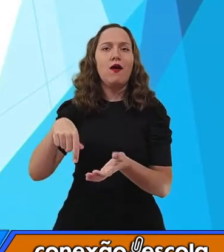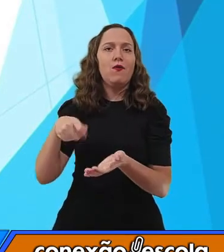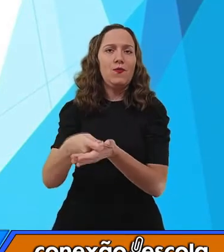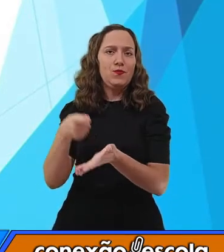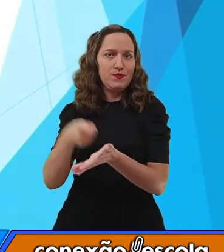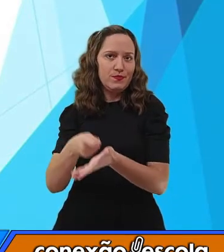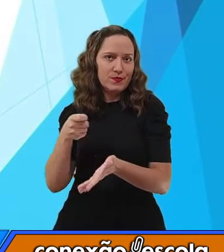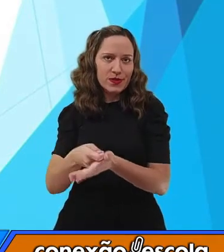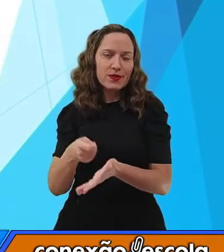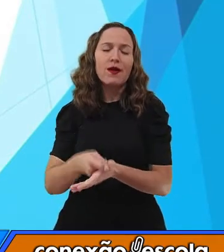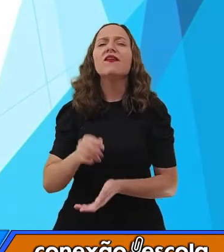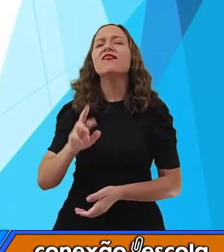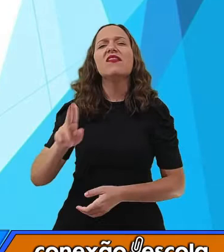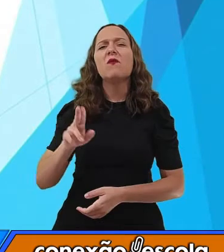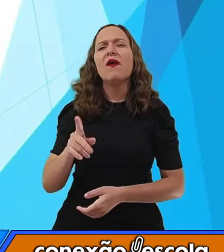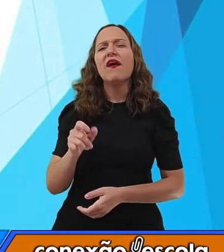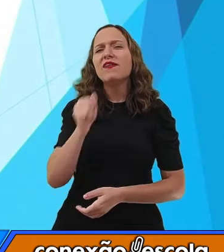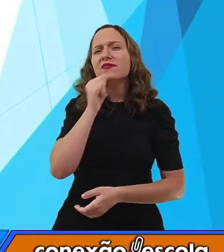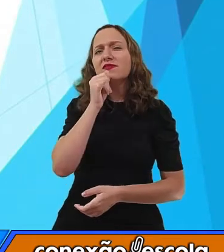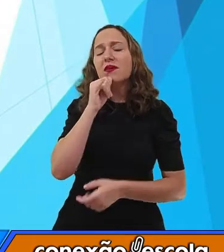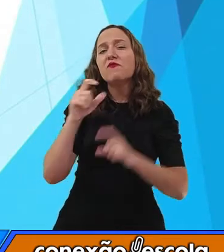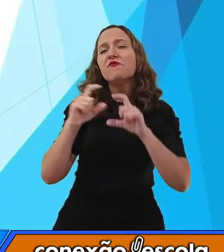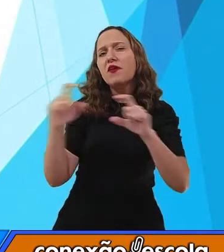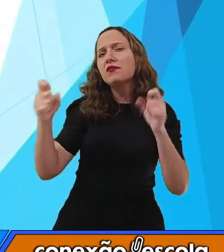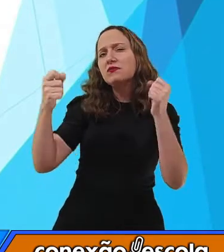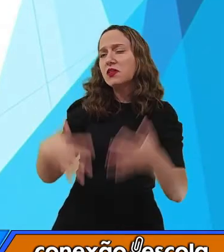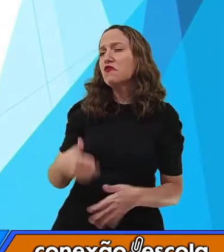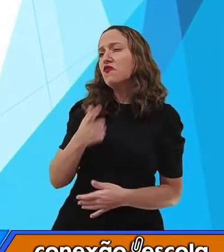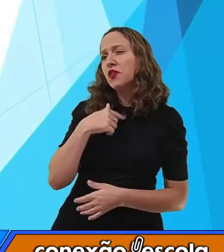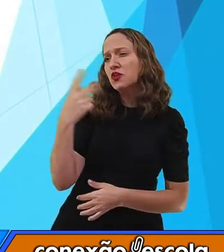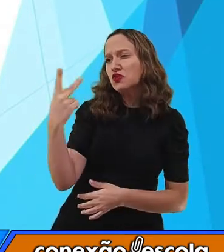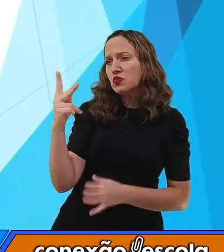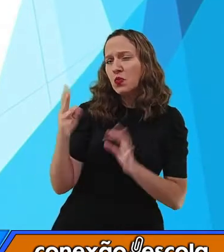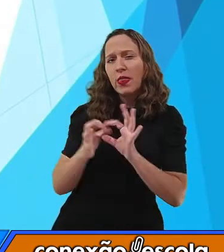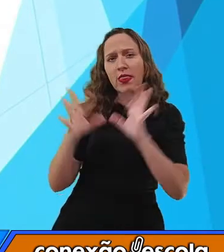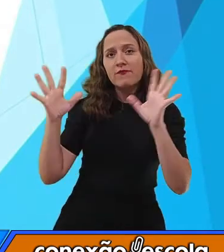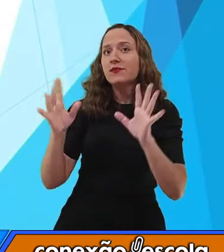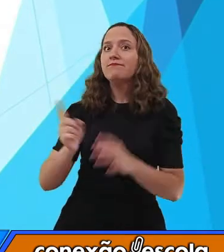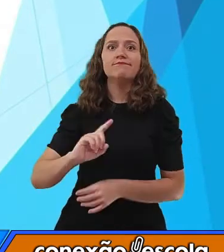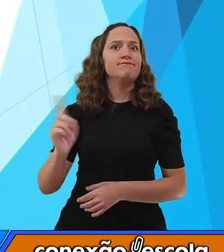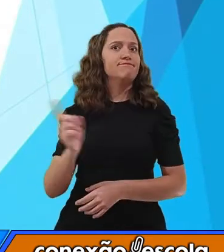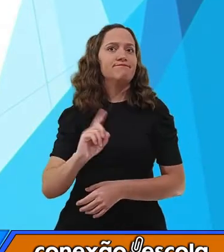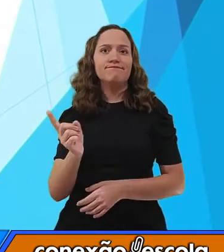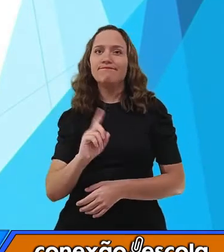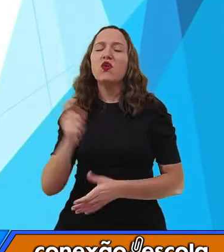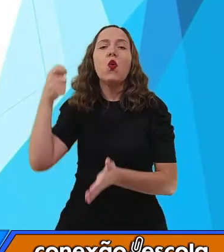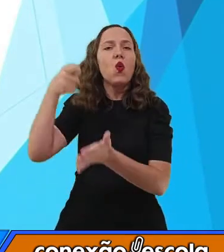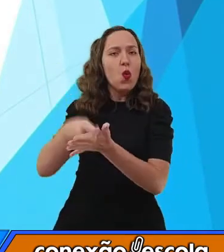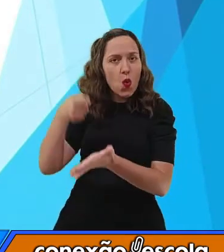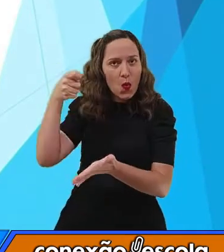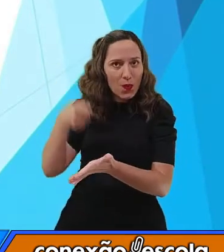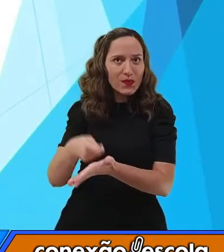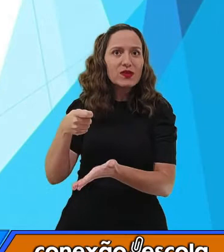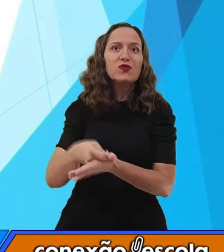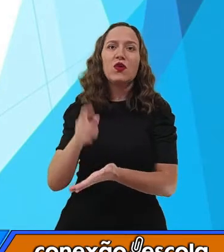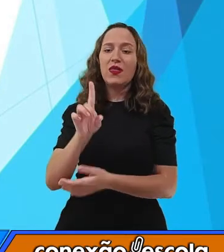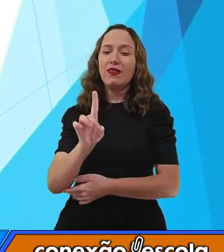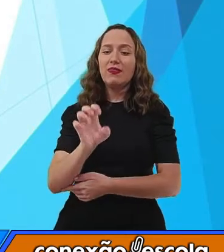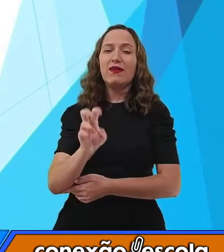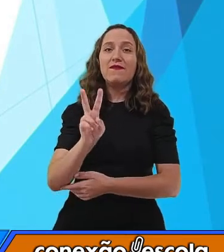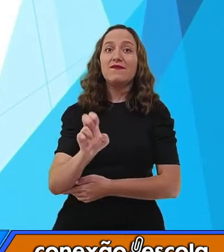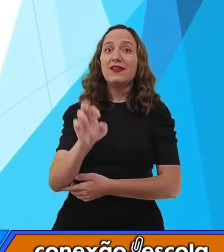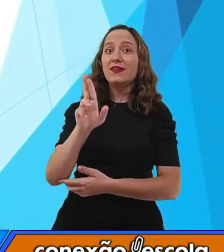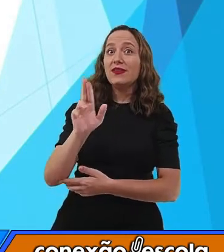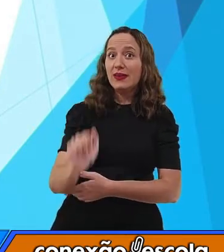está falando, olha, se quiser, se achar que deve... Não. Deverá, né? Então, a presença aí do